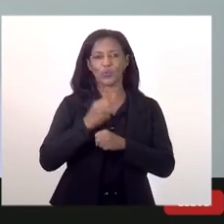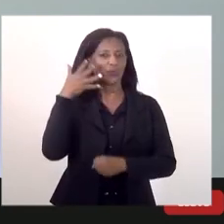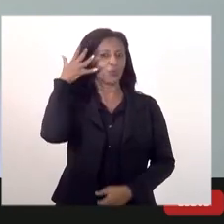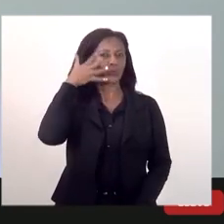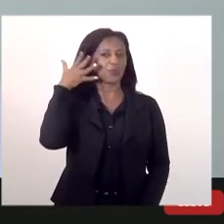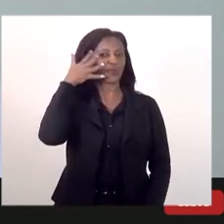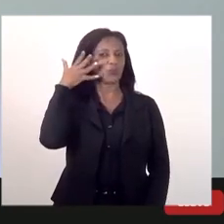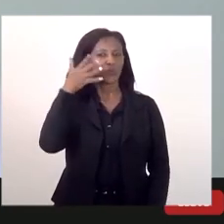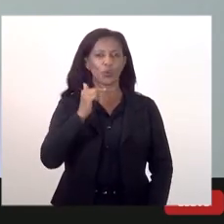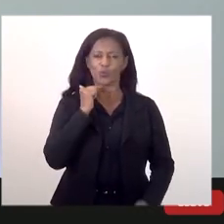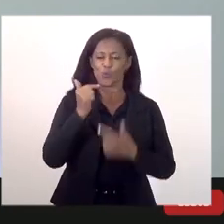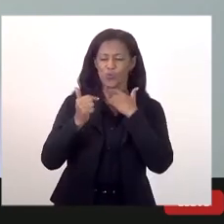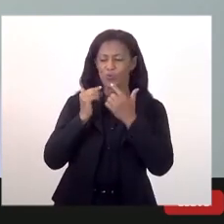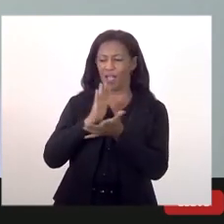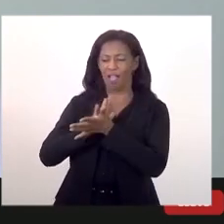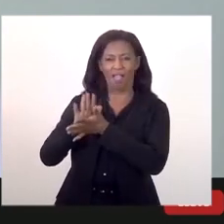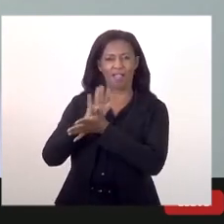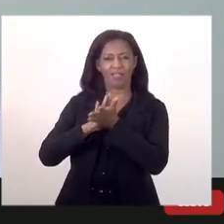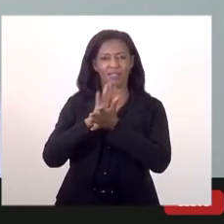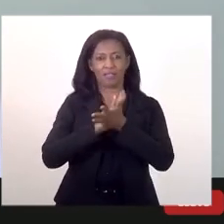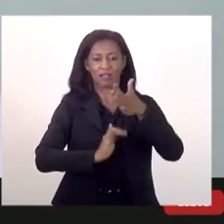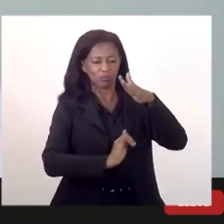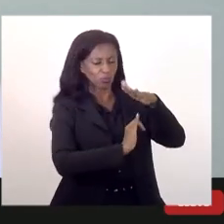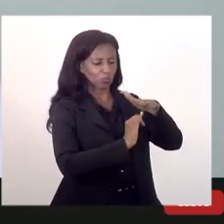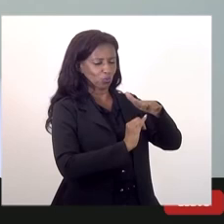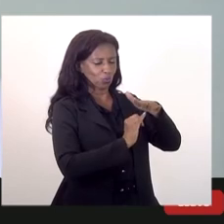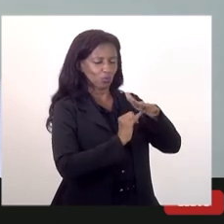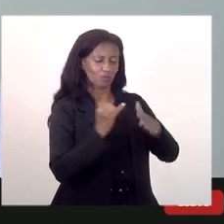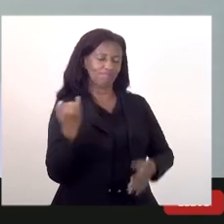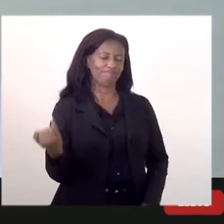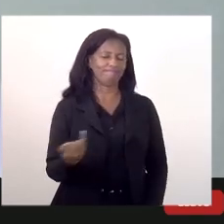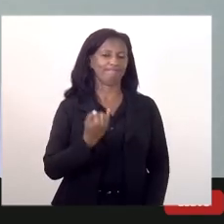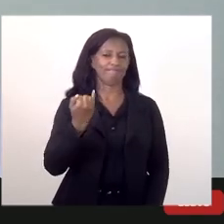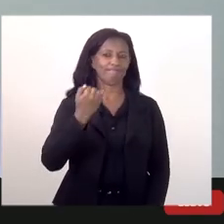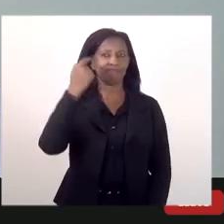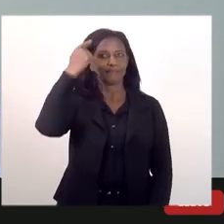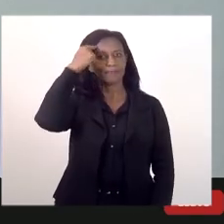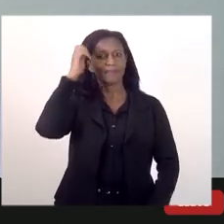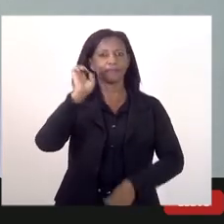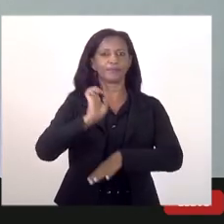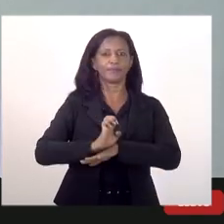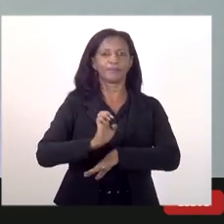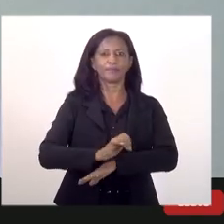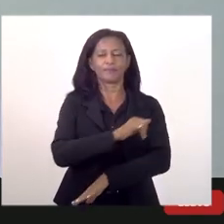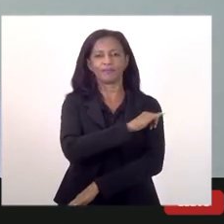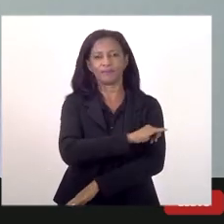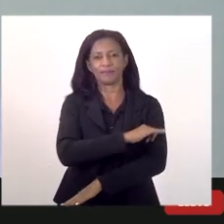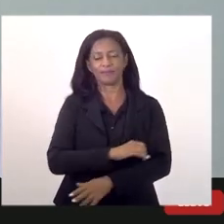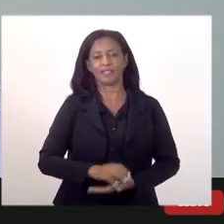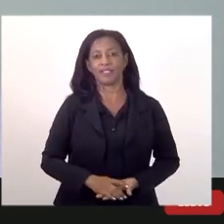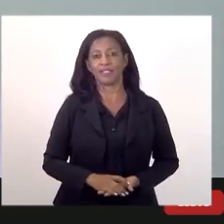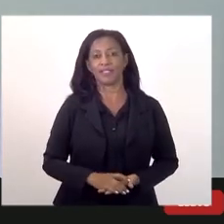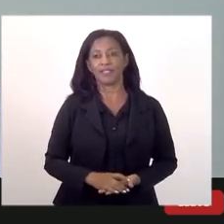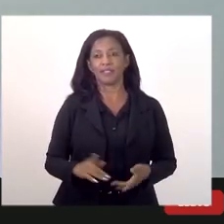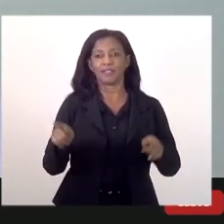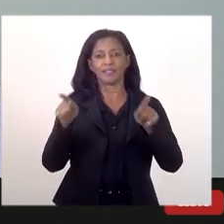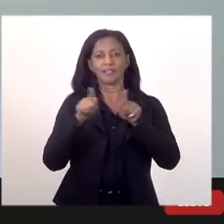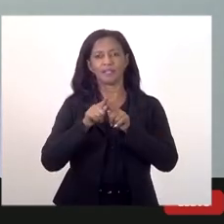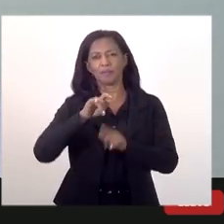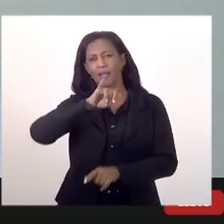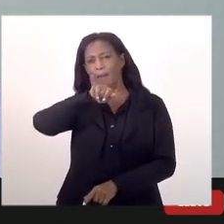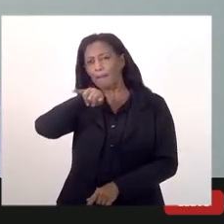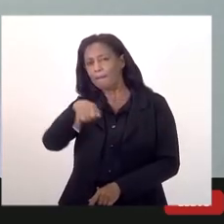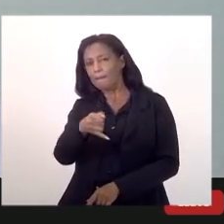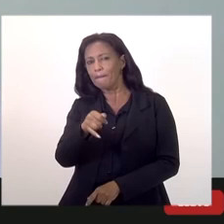sem dúvida uma instituição importantíssima para se pensar o estado do Rio bom eu queria aproveitar o gancho da fala do